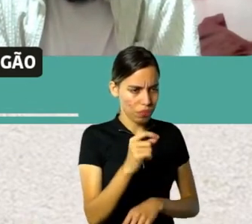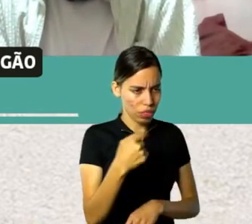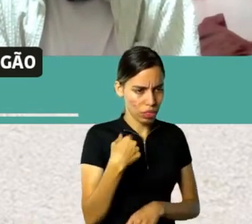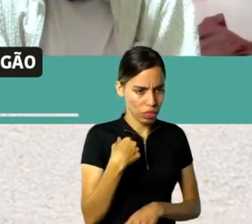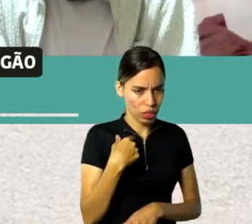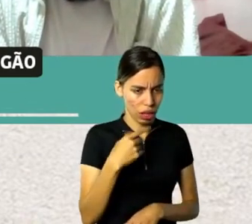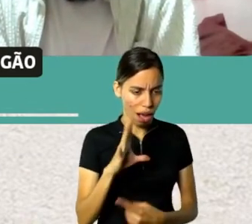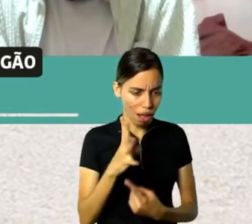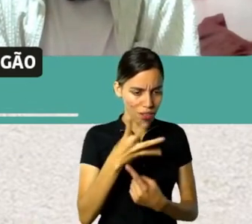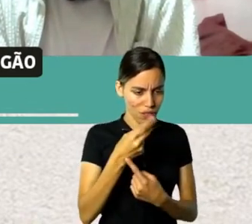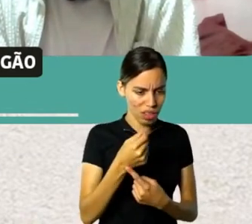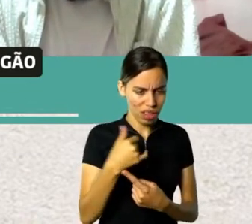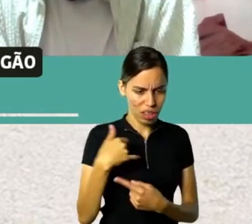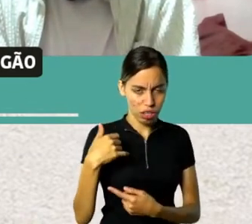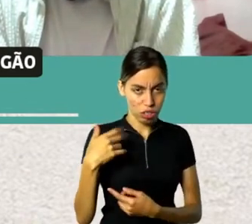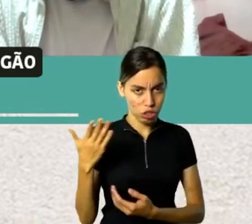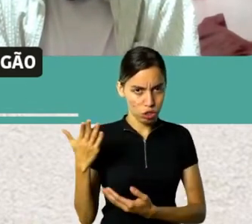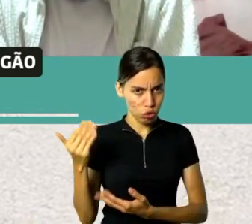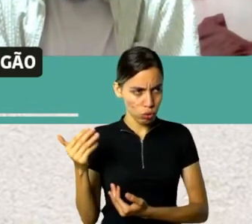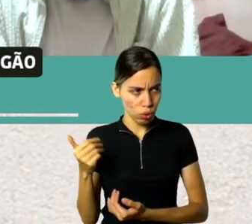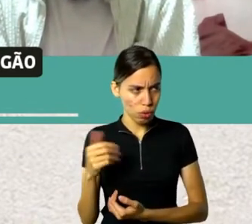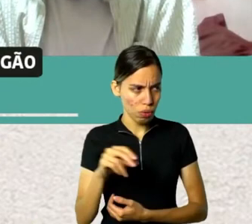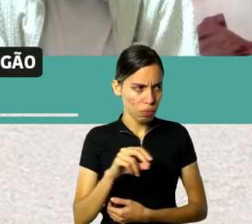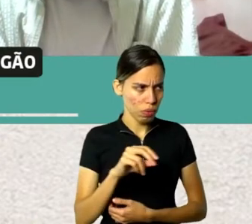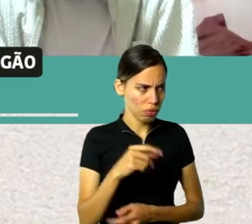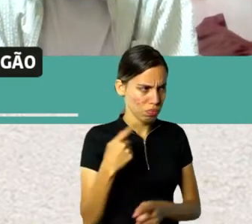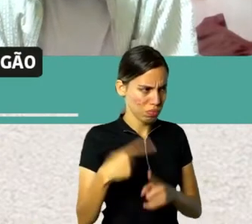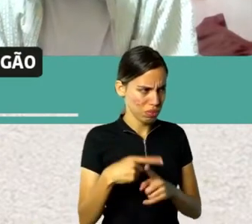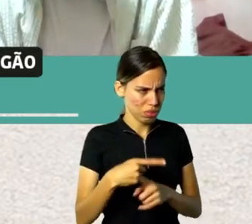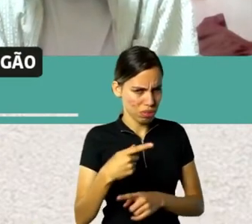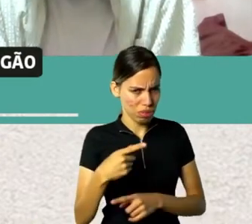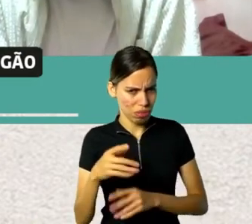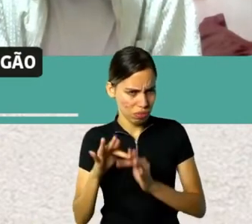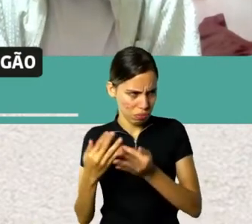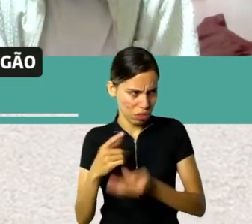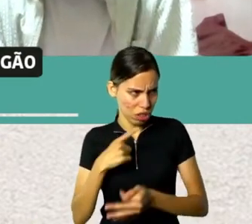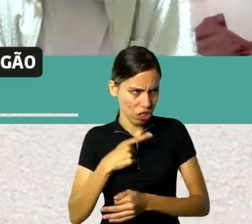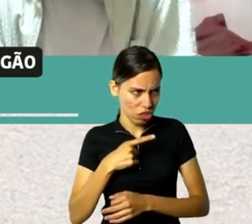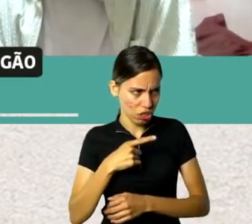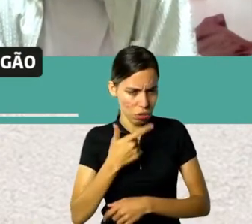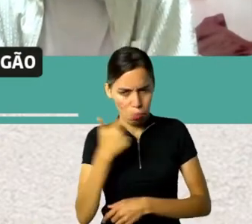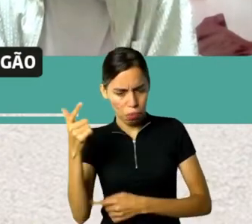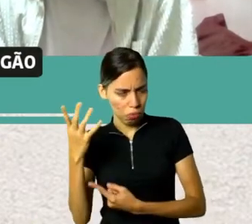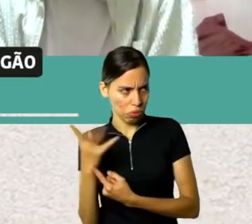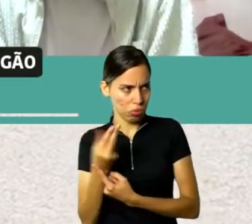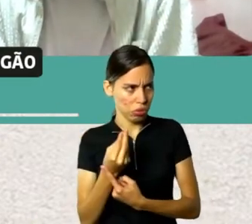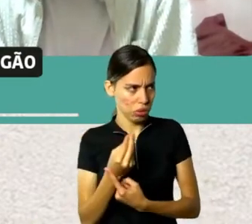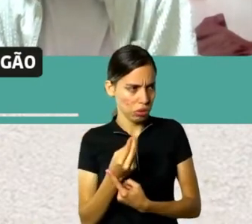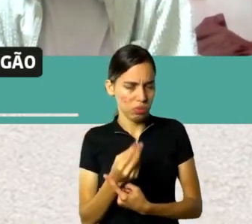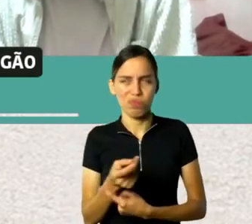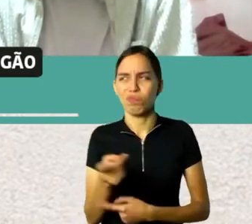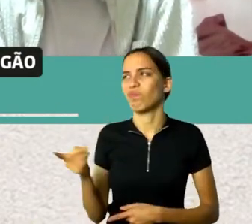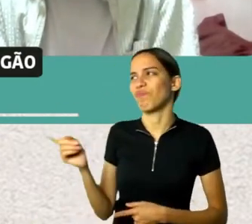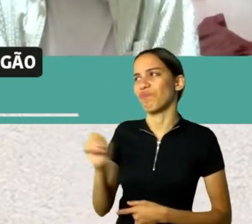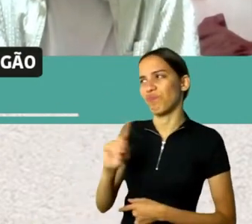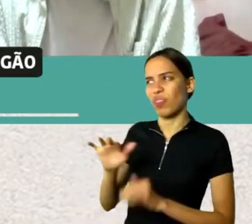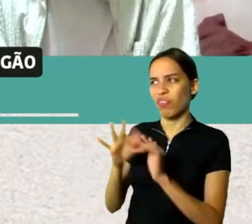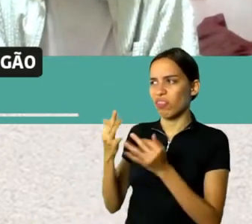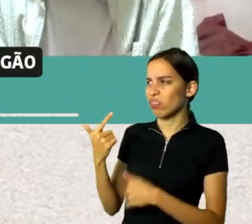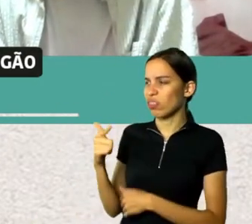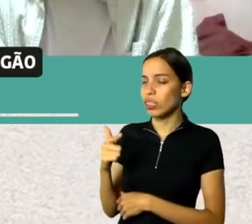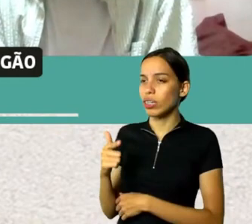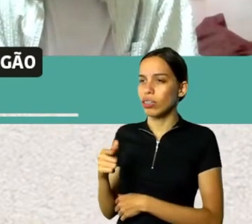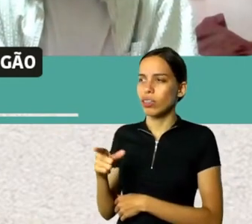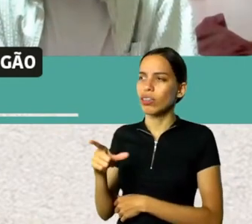porque ele não tinha familiares artistas, né? Não. Ah, ele tinha alguma tendência ao desenho ali, quando